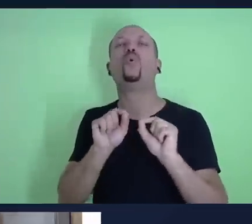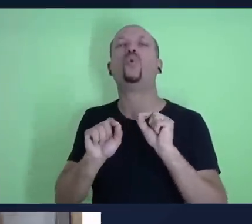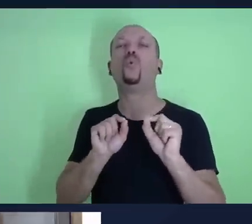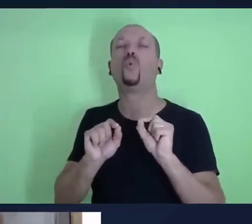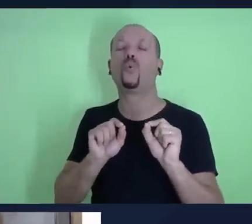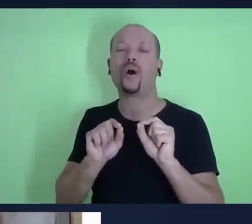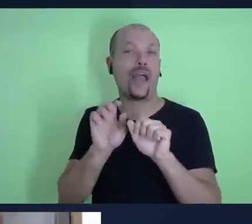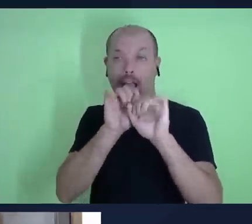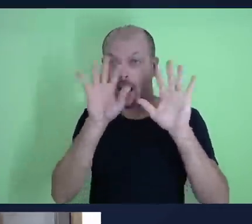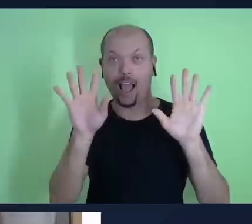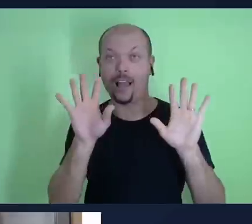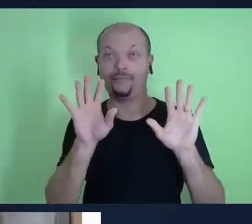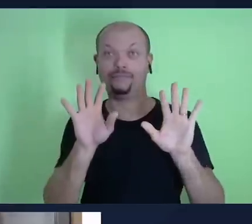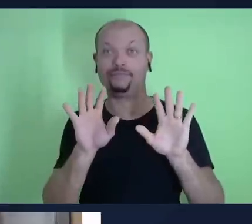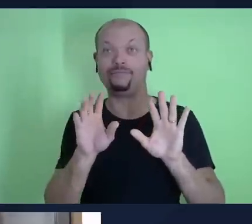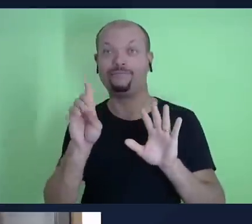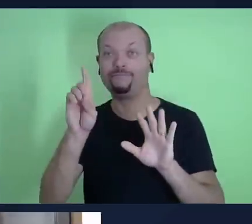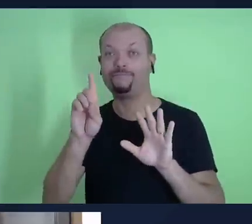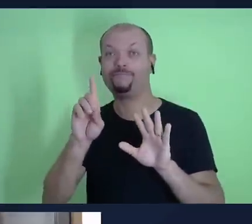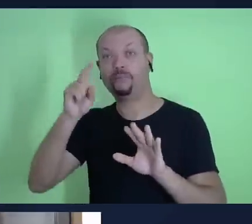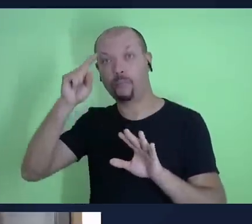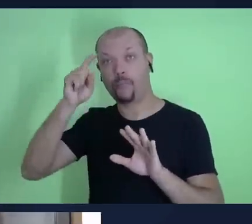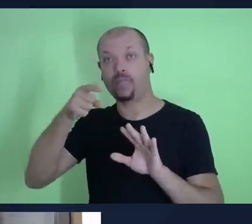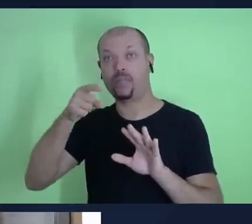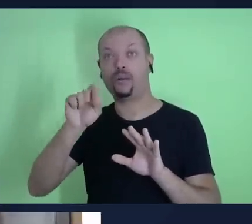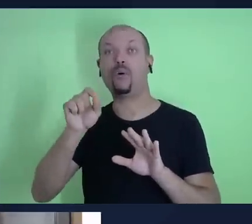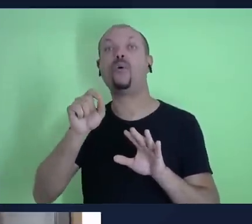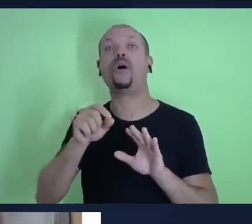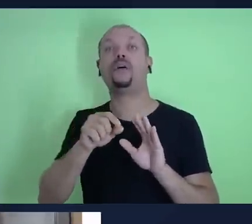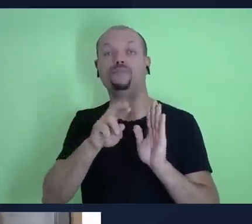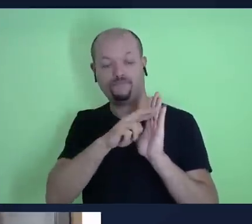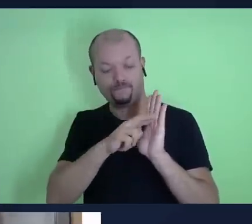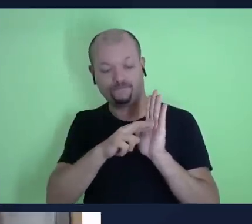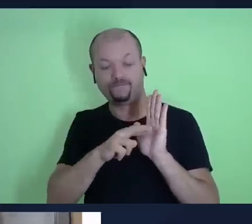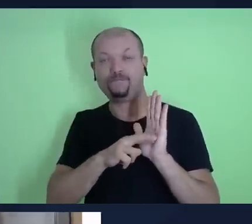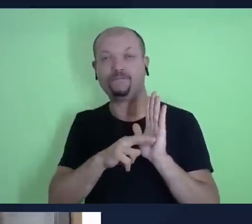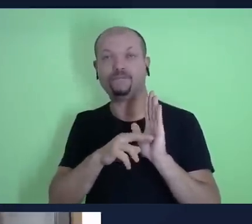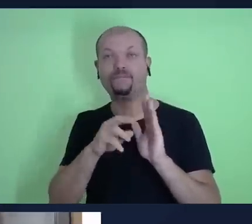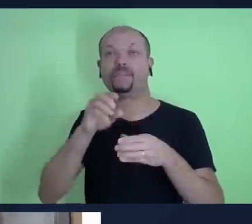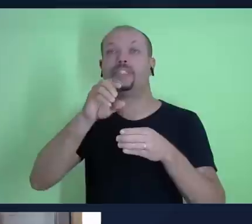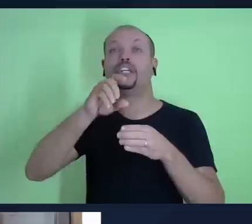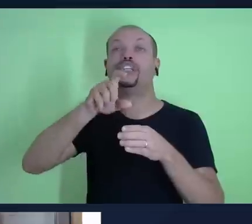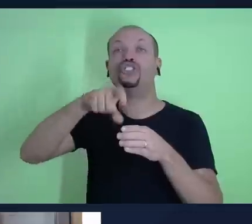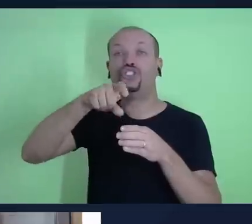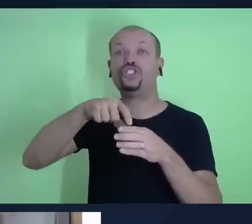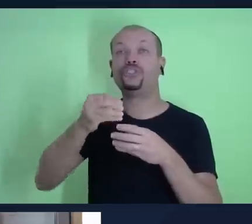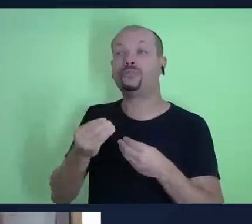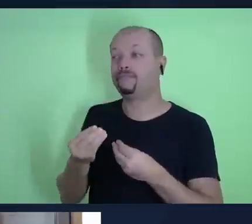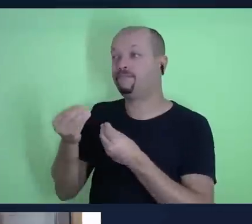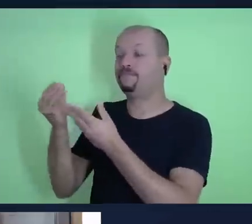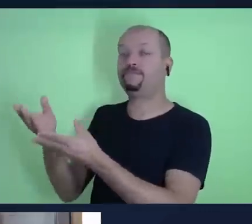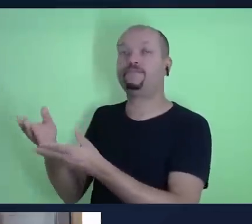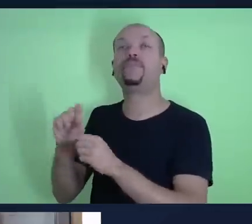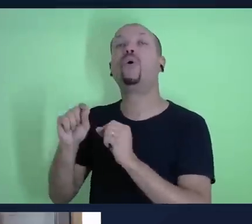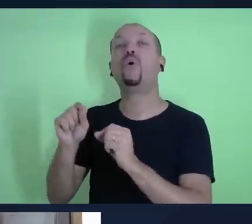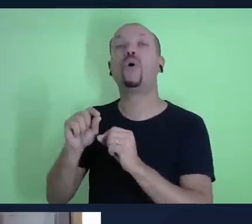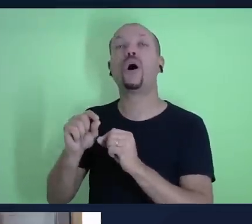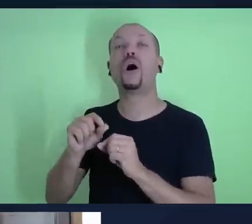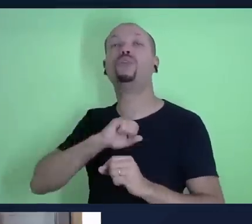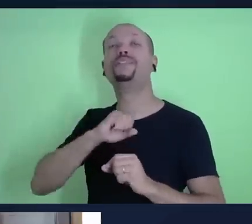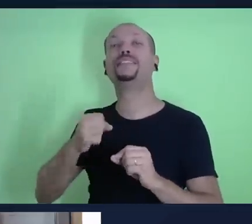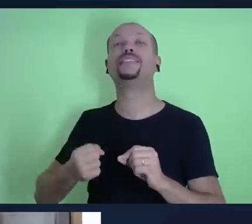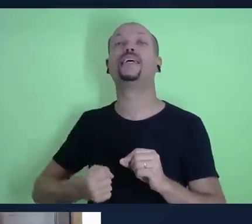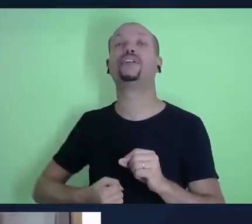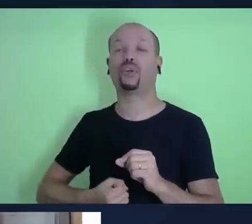nítido que Deus estipulou que o dízimo deveria ser entregue para sustentar os levitas. Quem